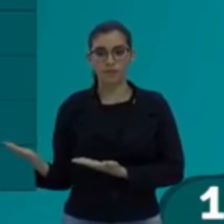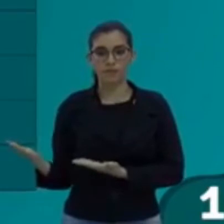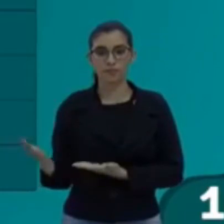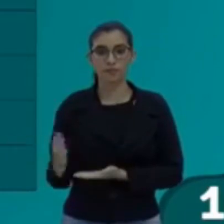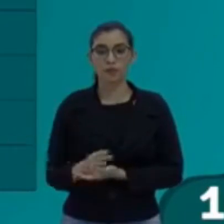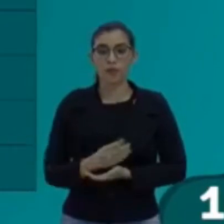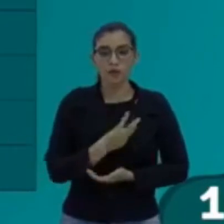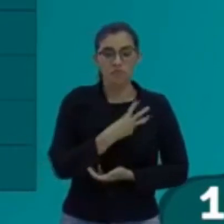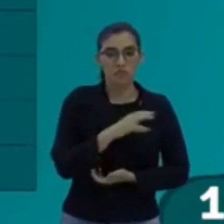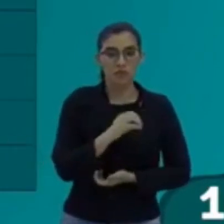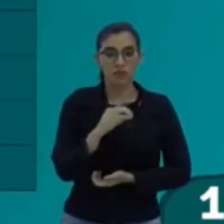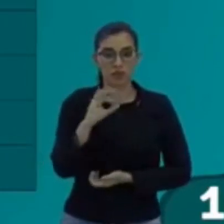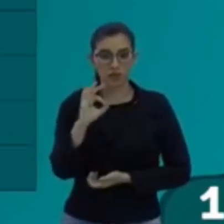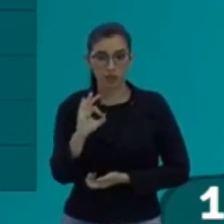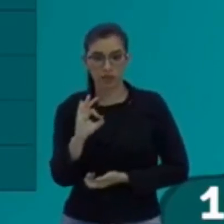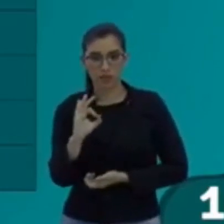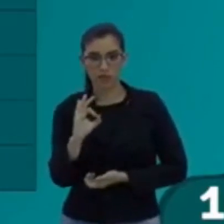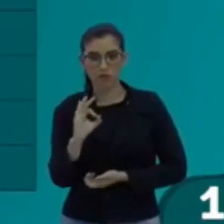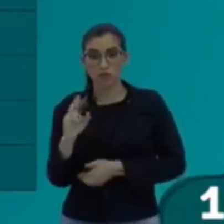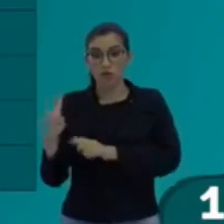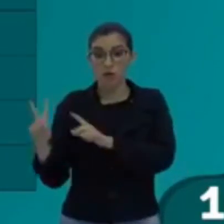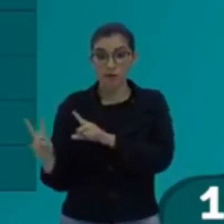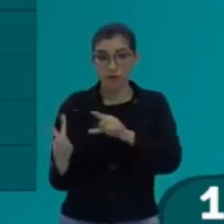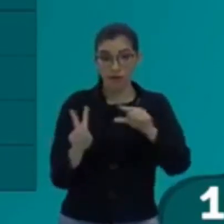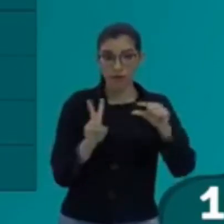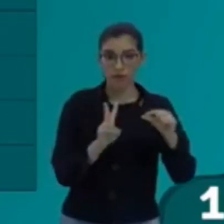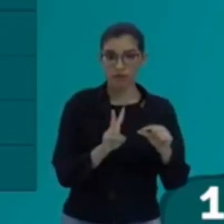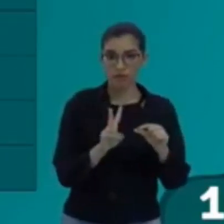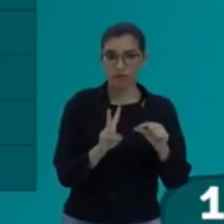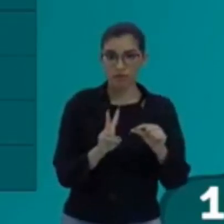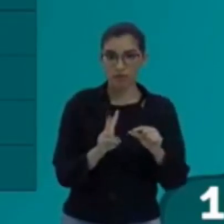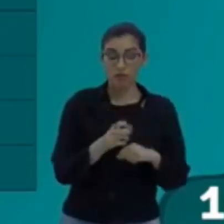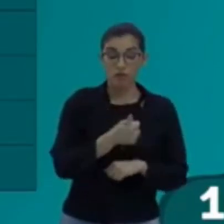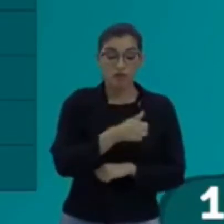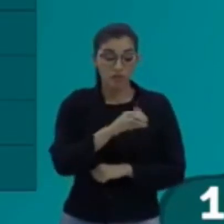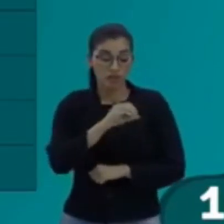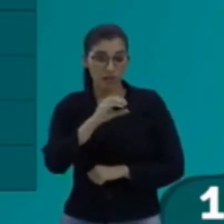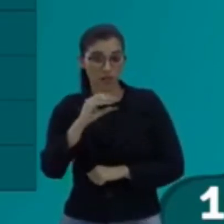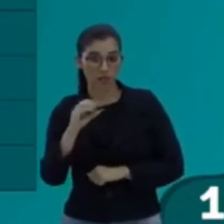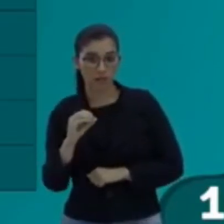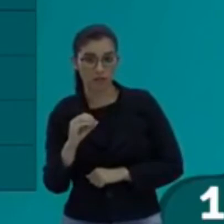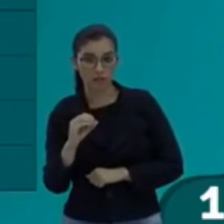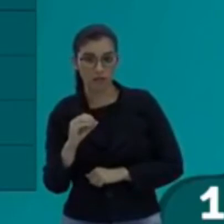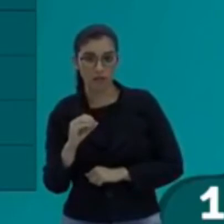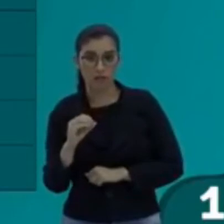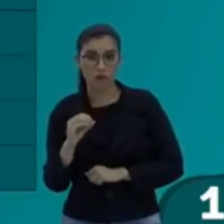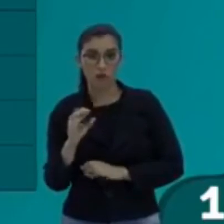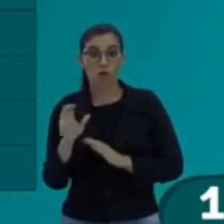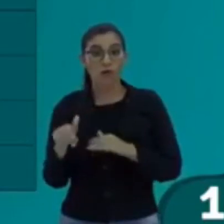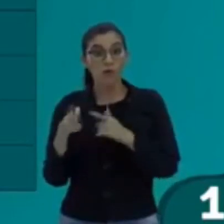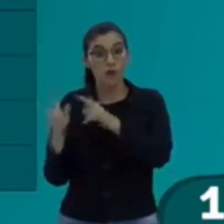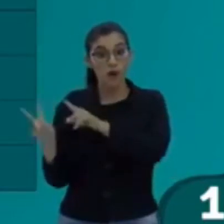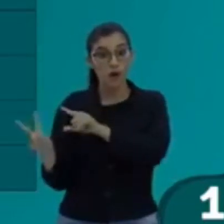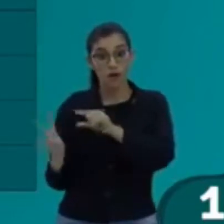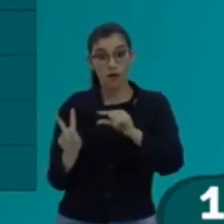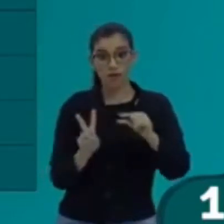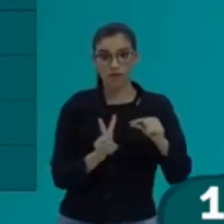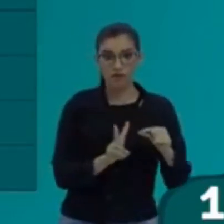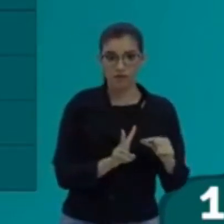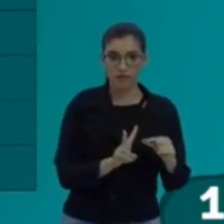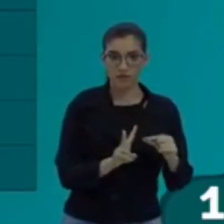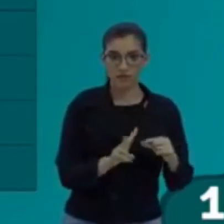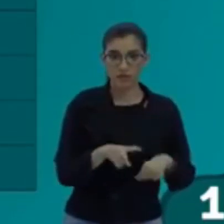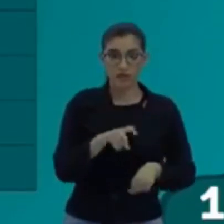dela. Olha 100 graus. Olha qual é a velocidade. a 500